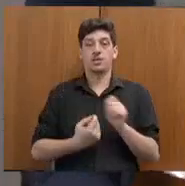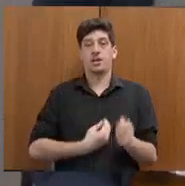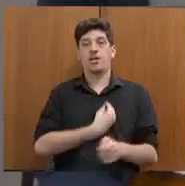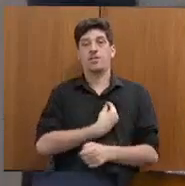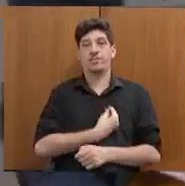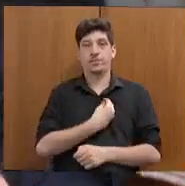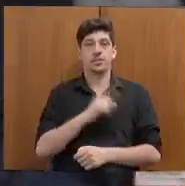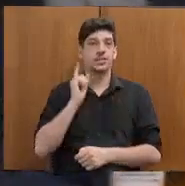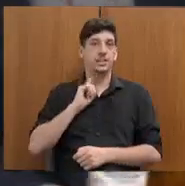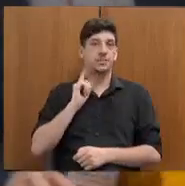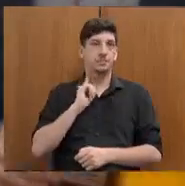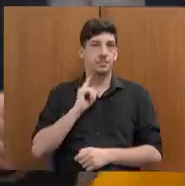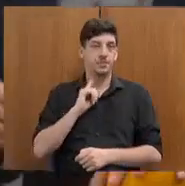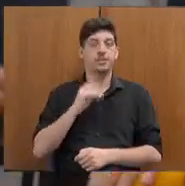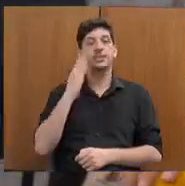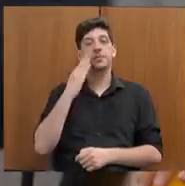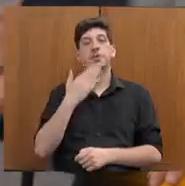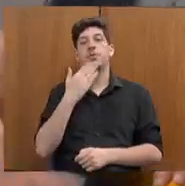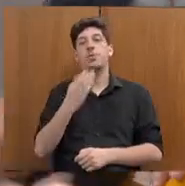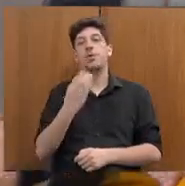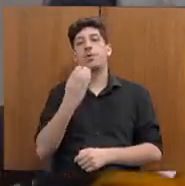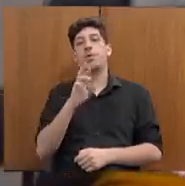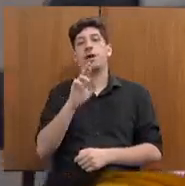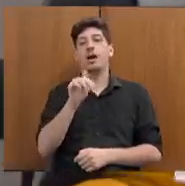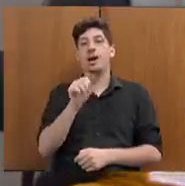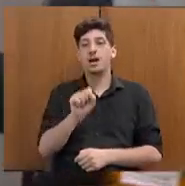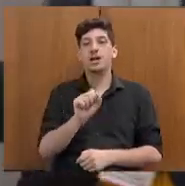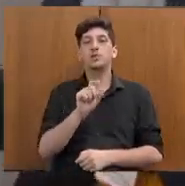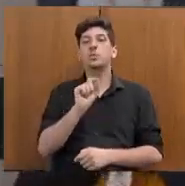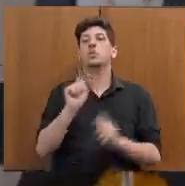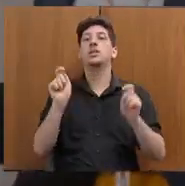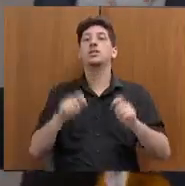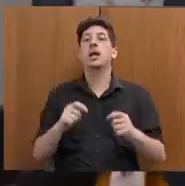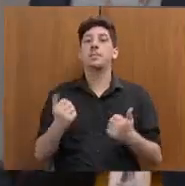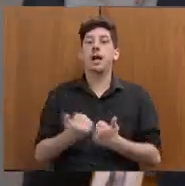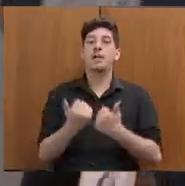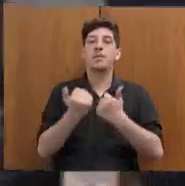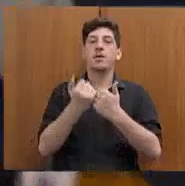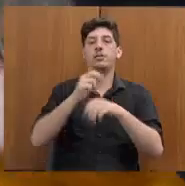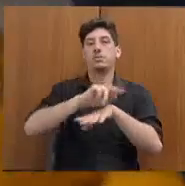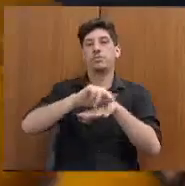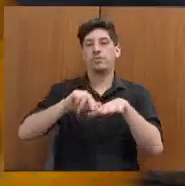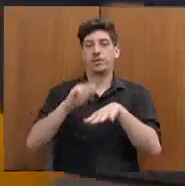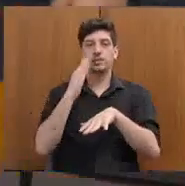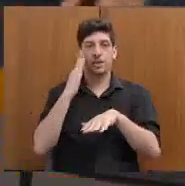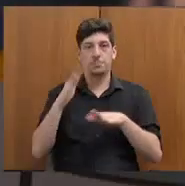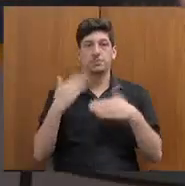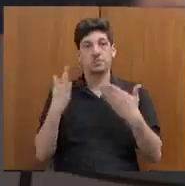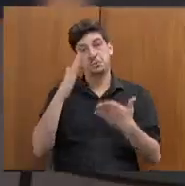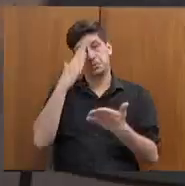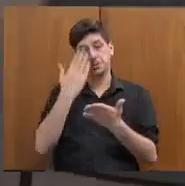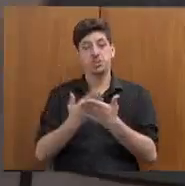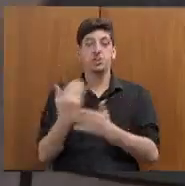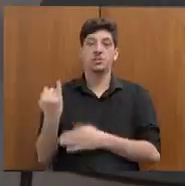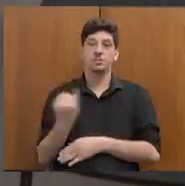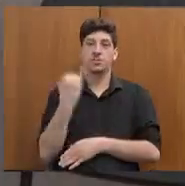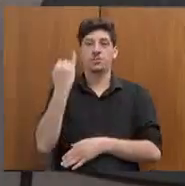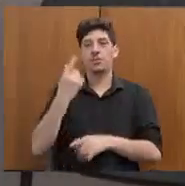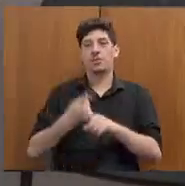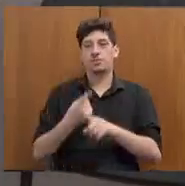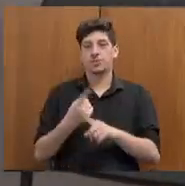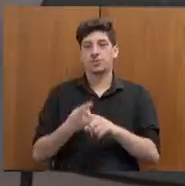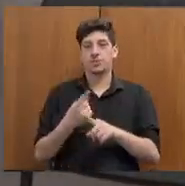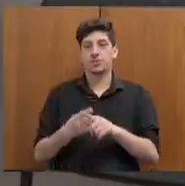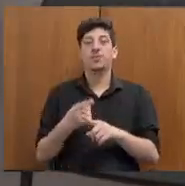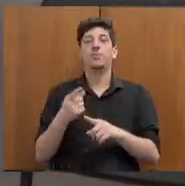para quais são os CRAs, o que a gente pode apoiar em tudo isso. Eu acho que isso é muito importante, porque a gente